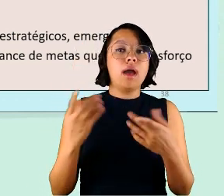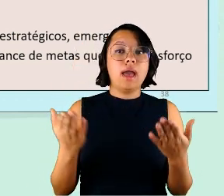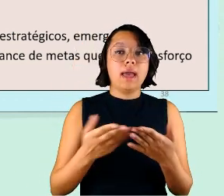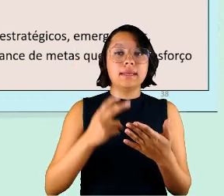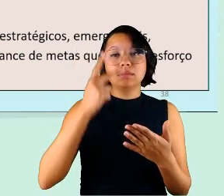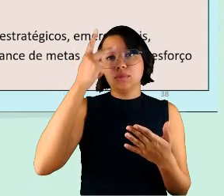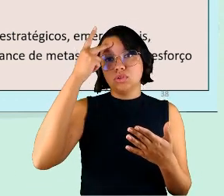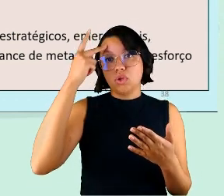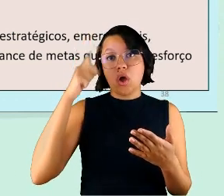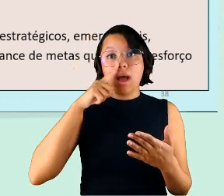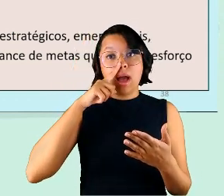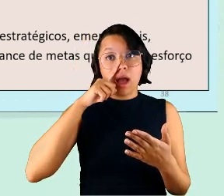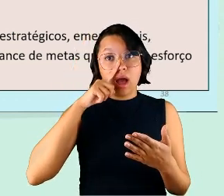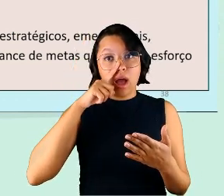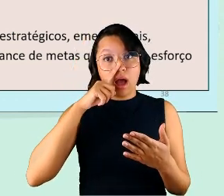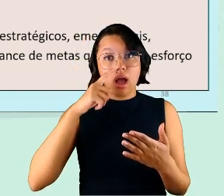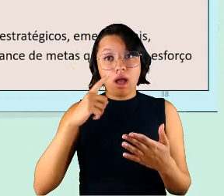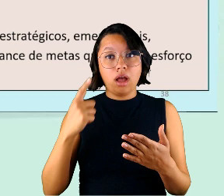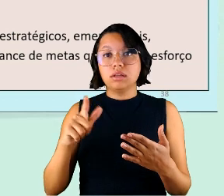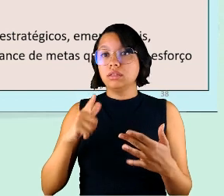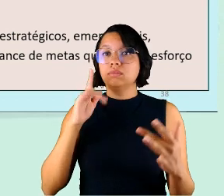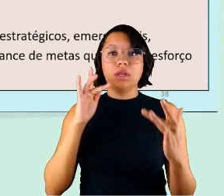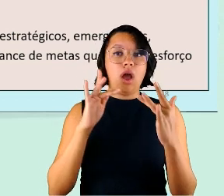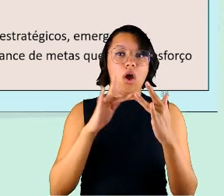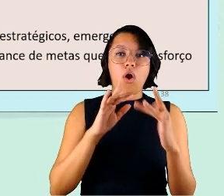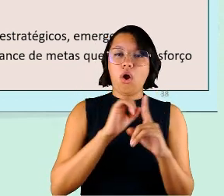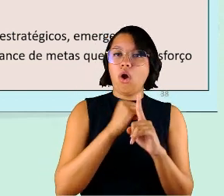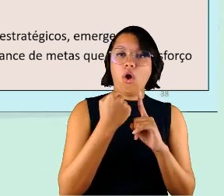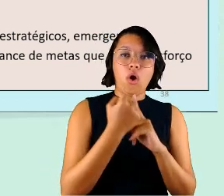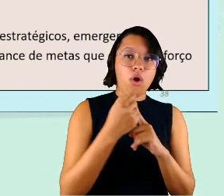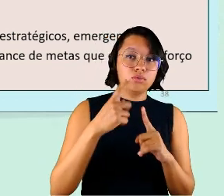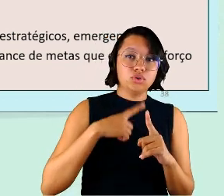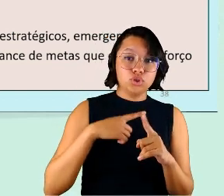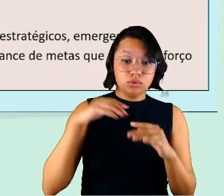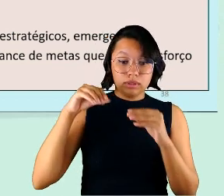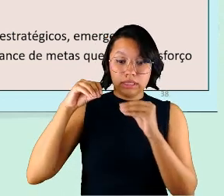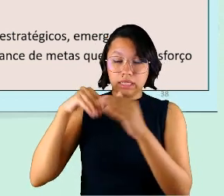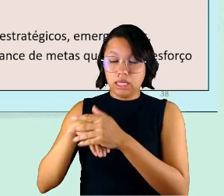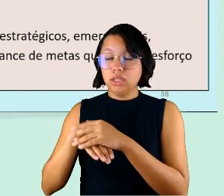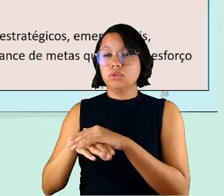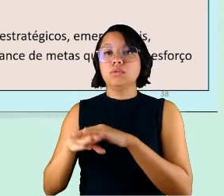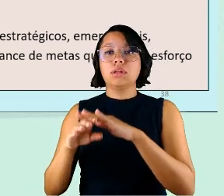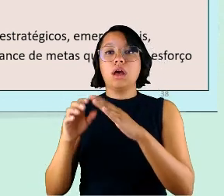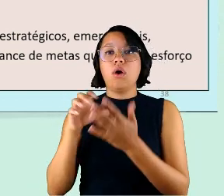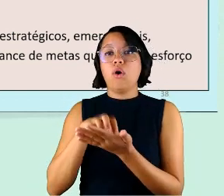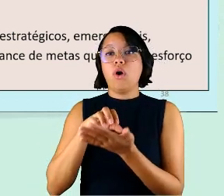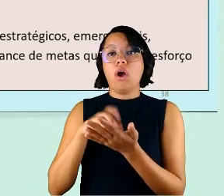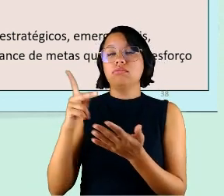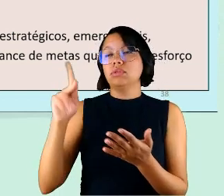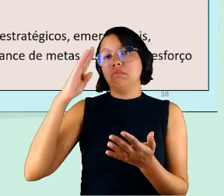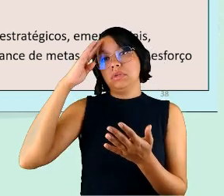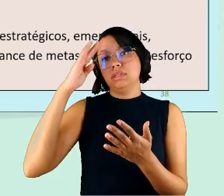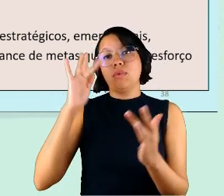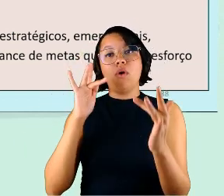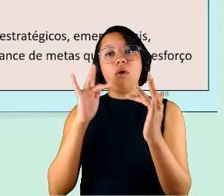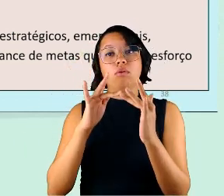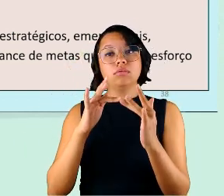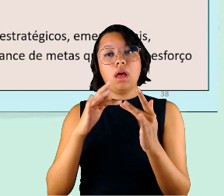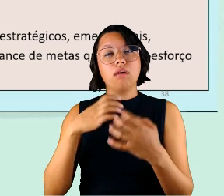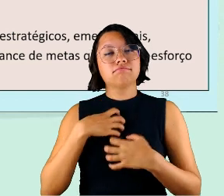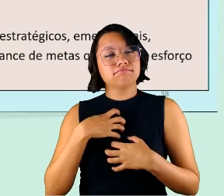né são pessoas que estão sem contato social que tinham na organização o seu principal contato